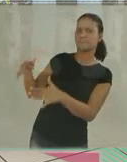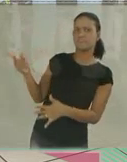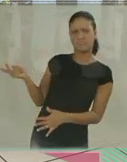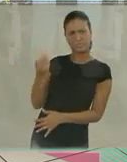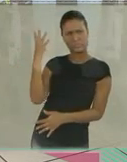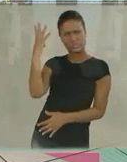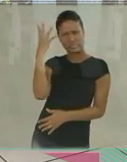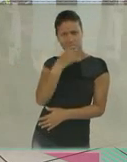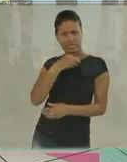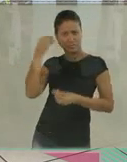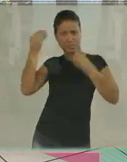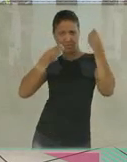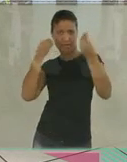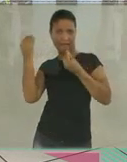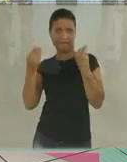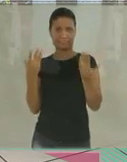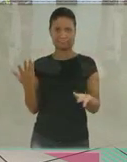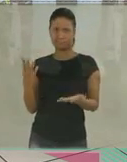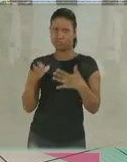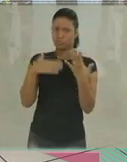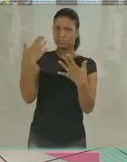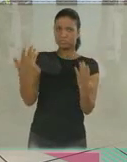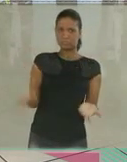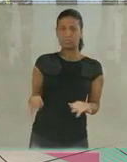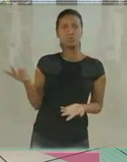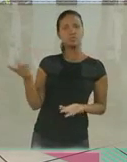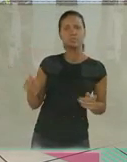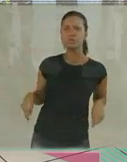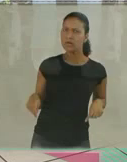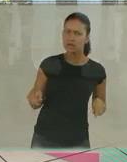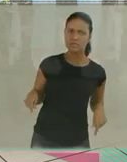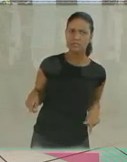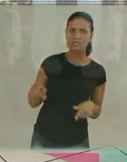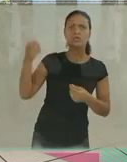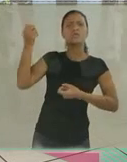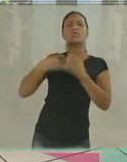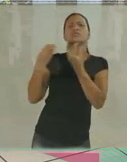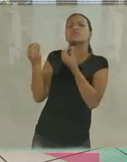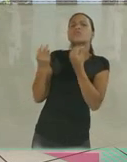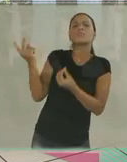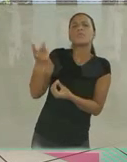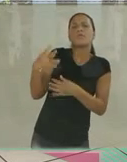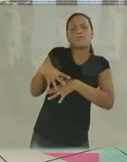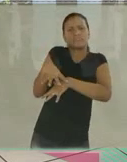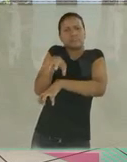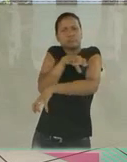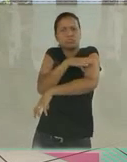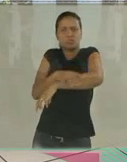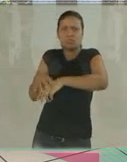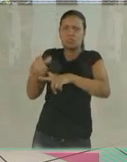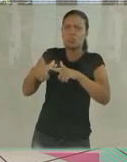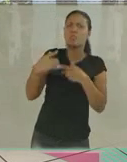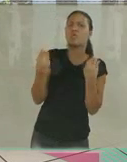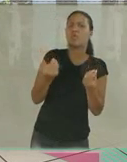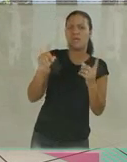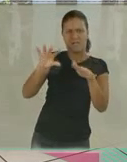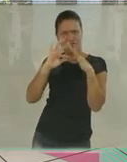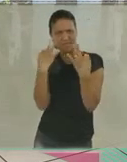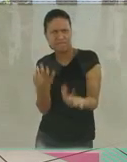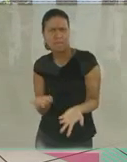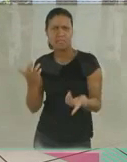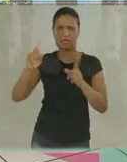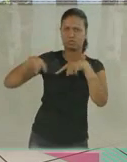nossos telespectadores como vocês estão lindas, maquiadas, produzidíssimas. As duas são cadeirantes. E conta um pouco da história de vocês.